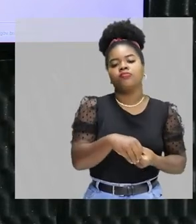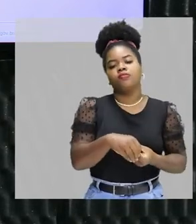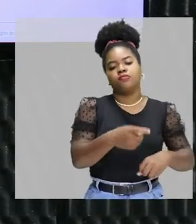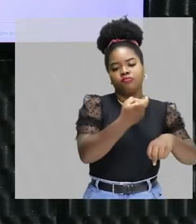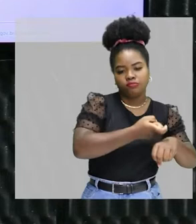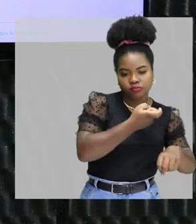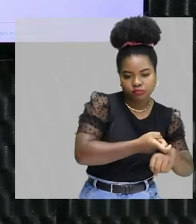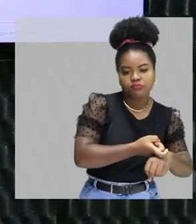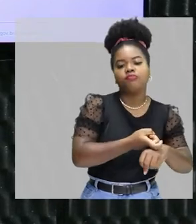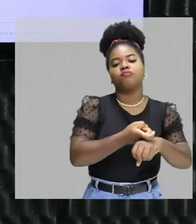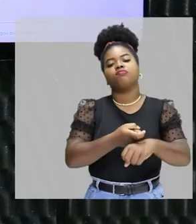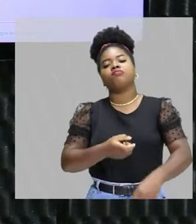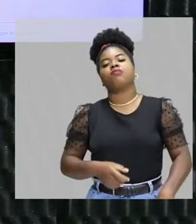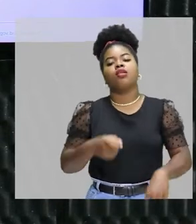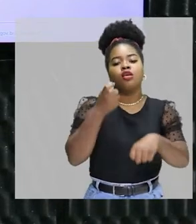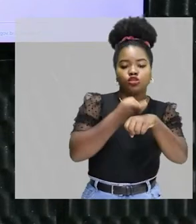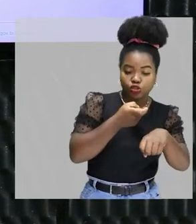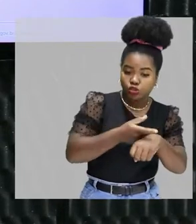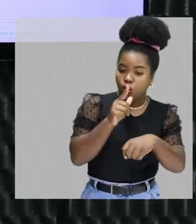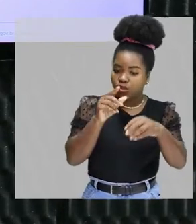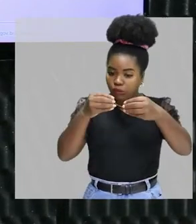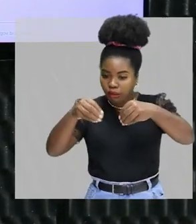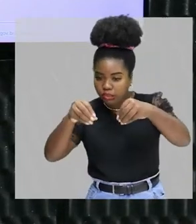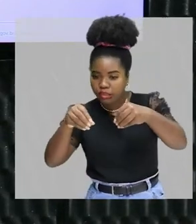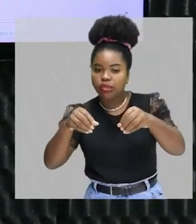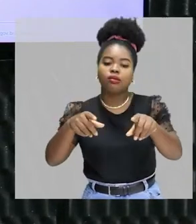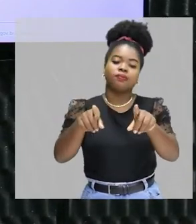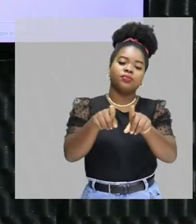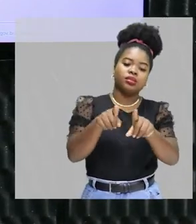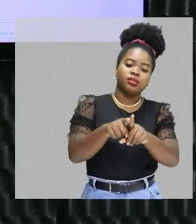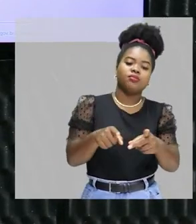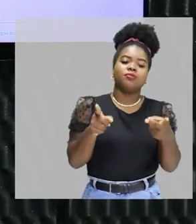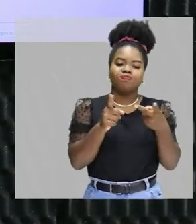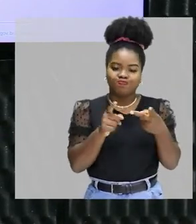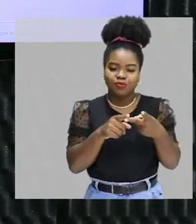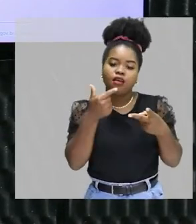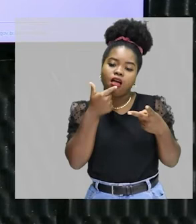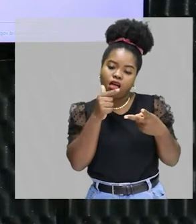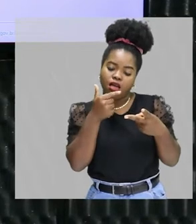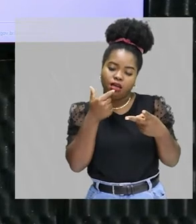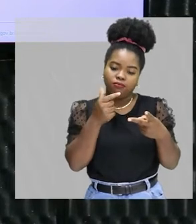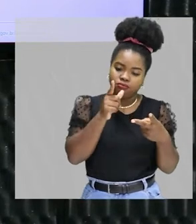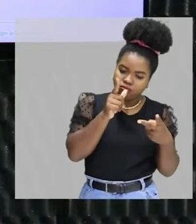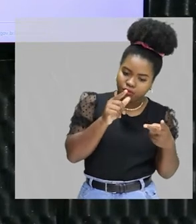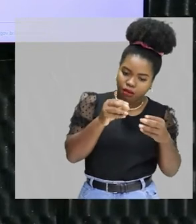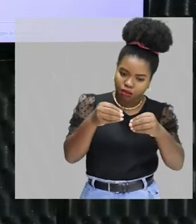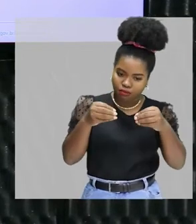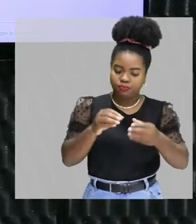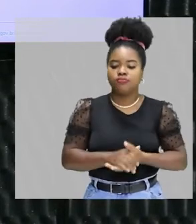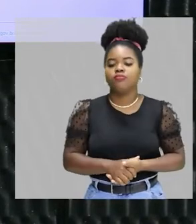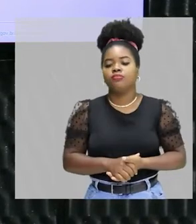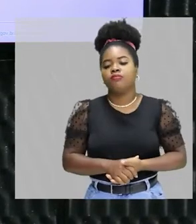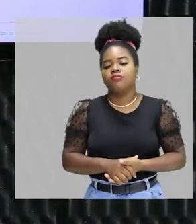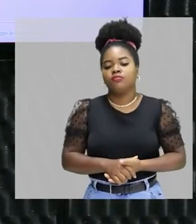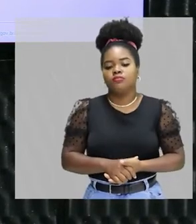partir daí, eu vou ter o processo de separação de misturas. Bom, existem alguns fatores que